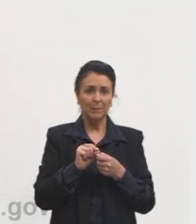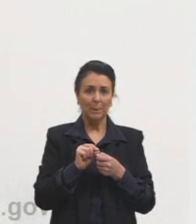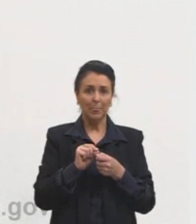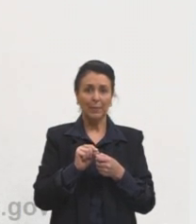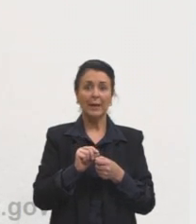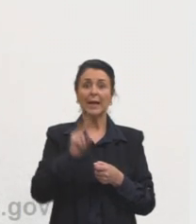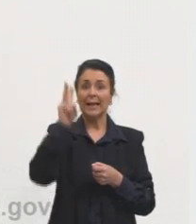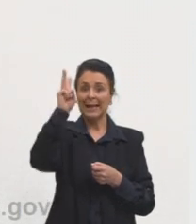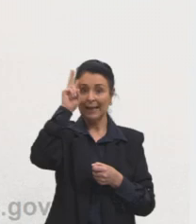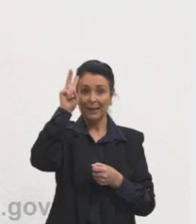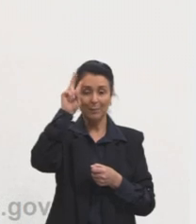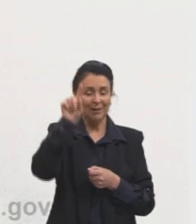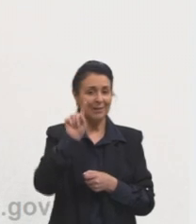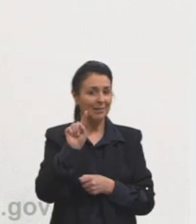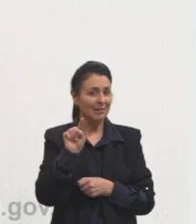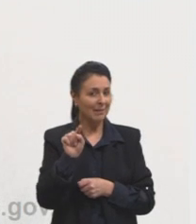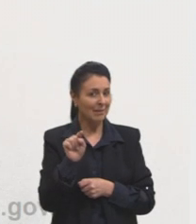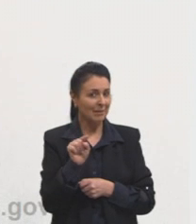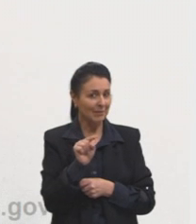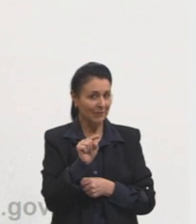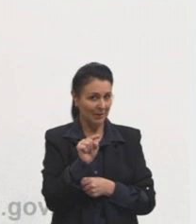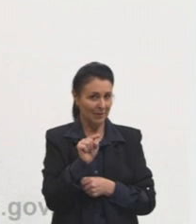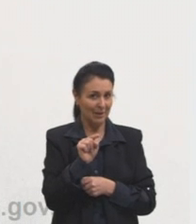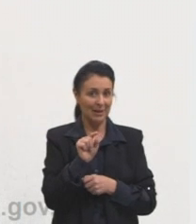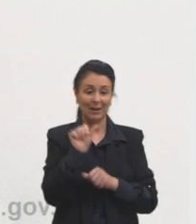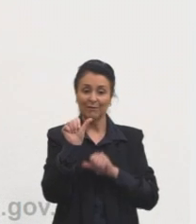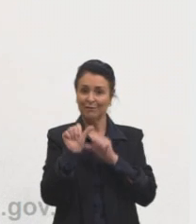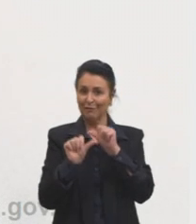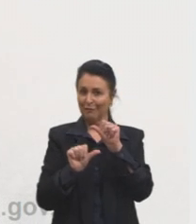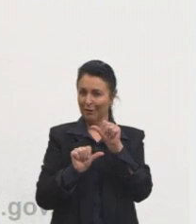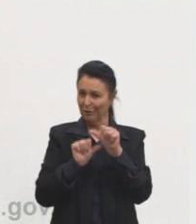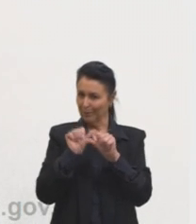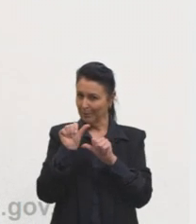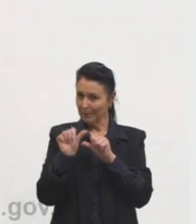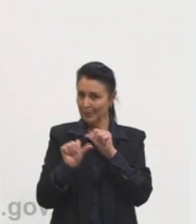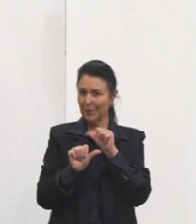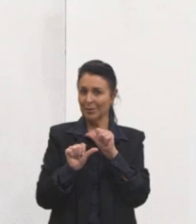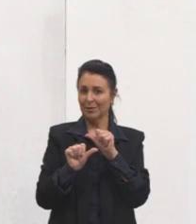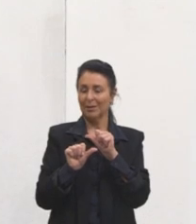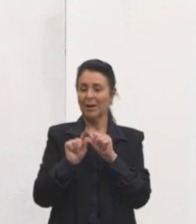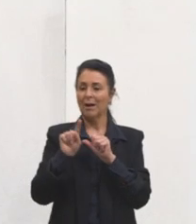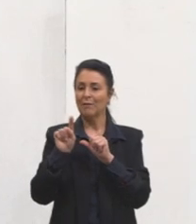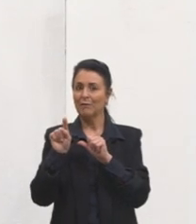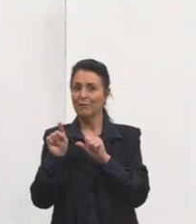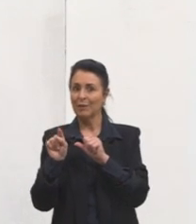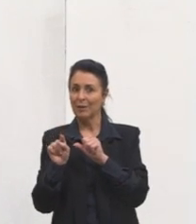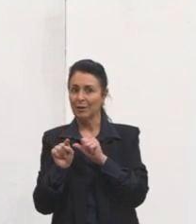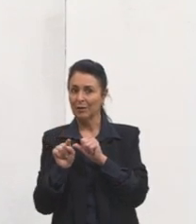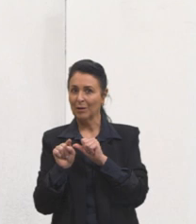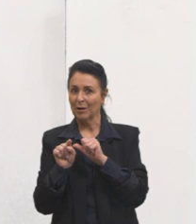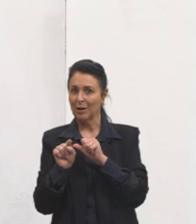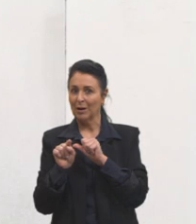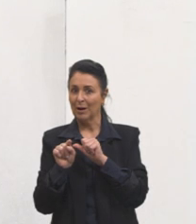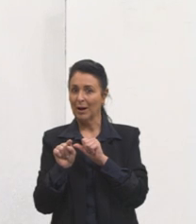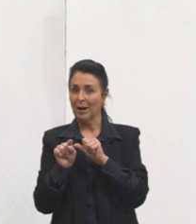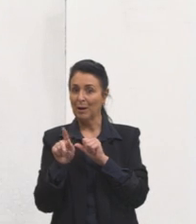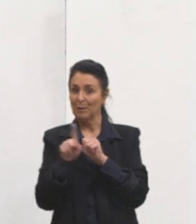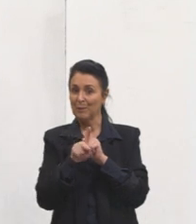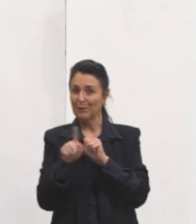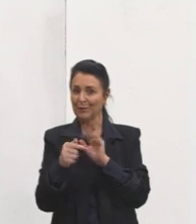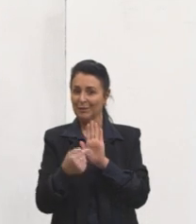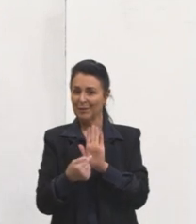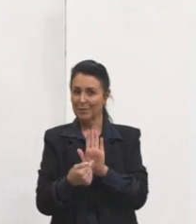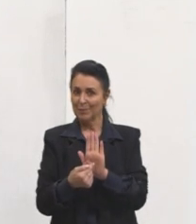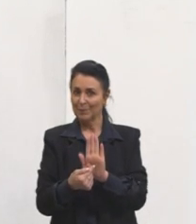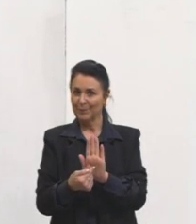Lembram da vírgula, que a gente precisa andar com a vírgula. A nossa vírgula, originalmente, ela está aqui, nesse último